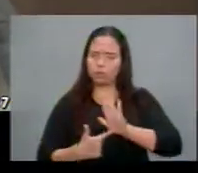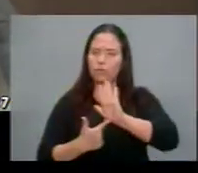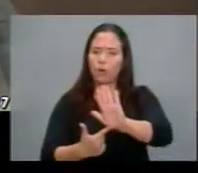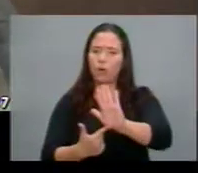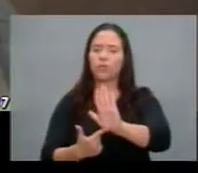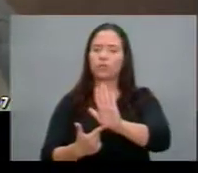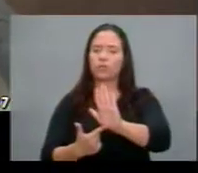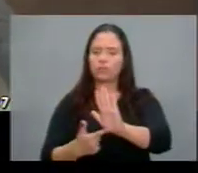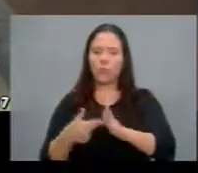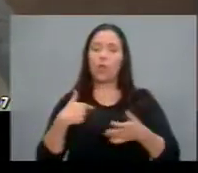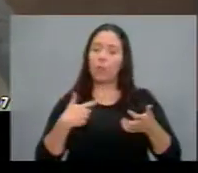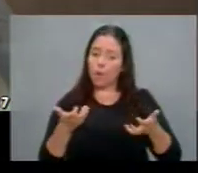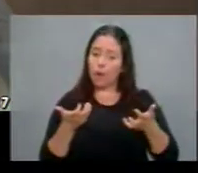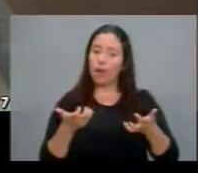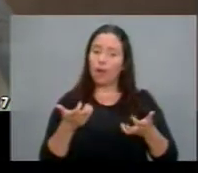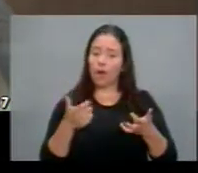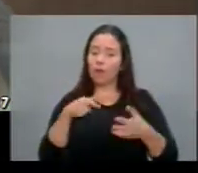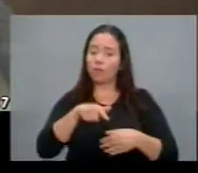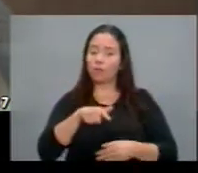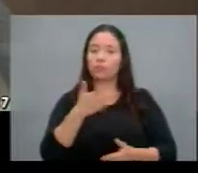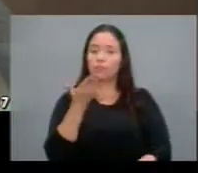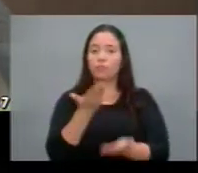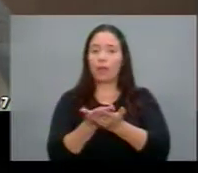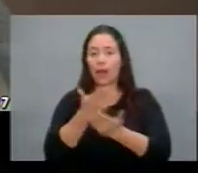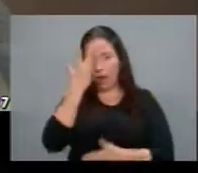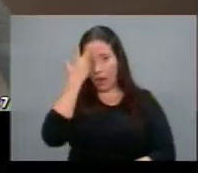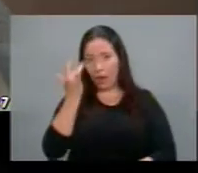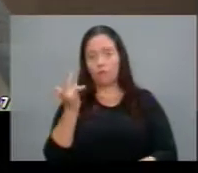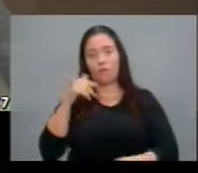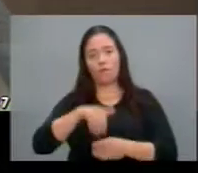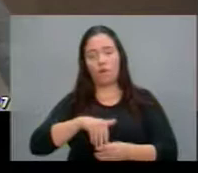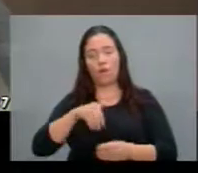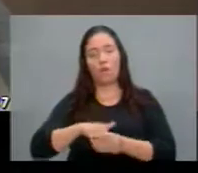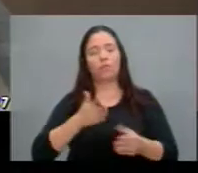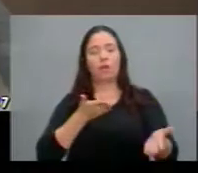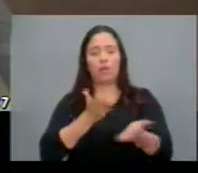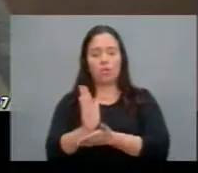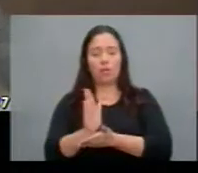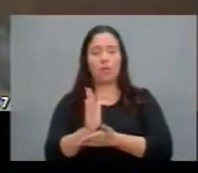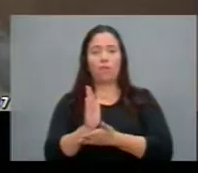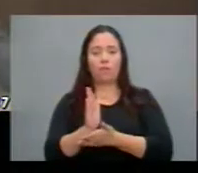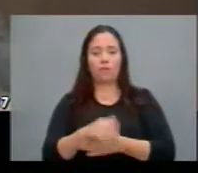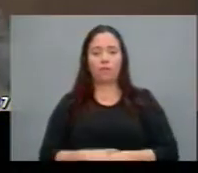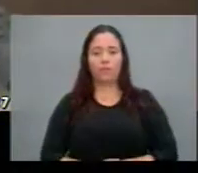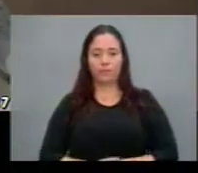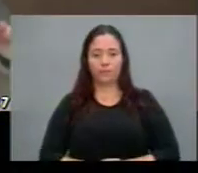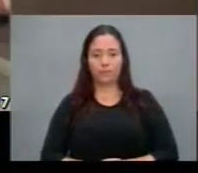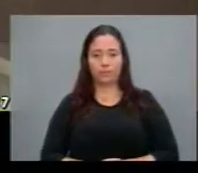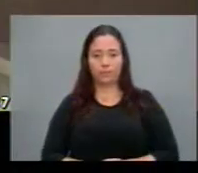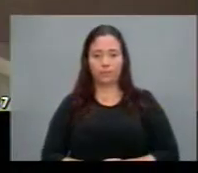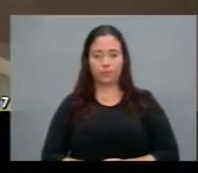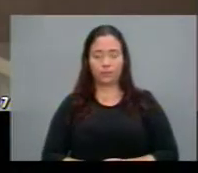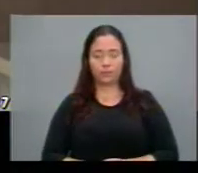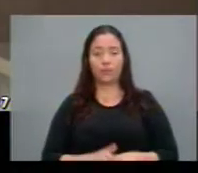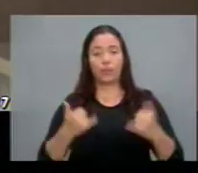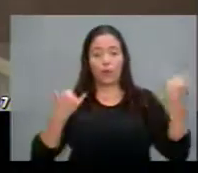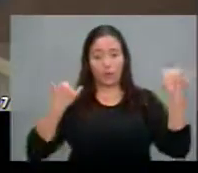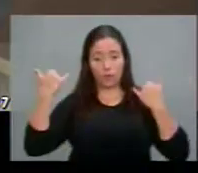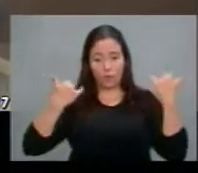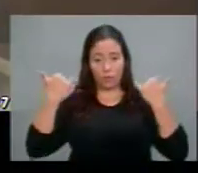requerimentos sejam aprovados amanhã por ocasião da votação informações